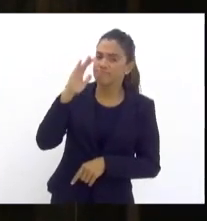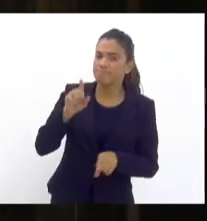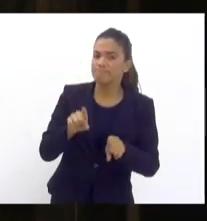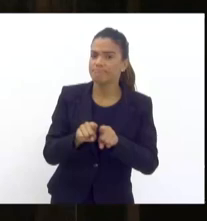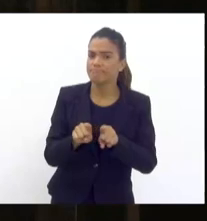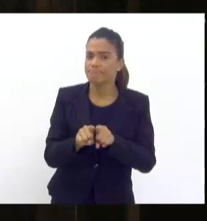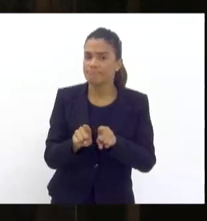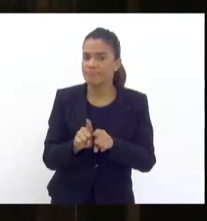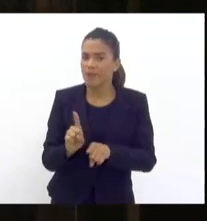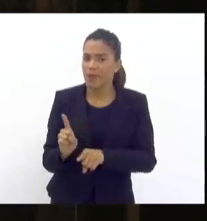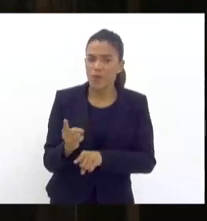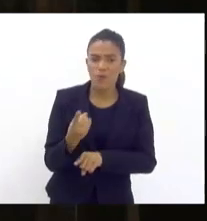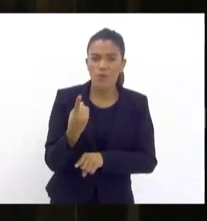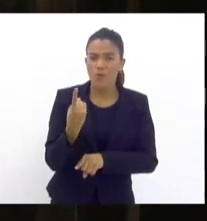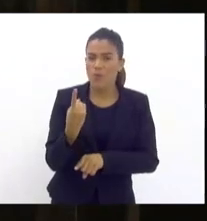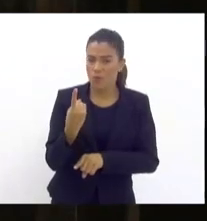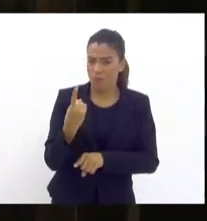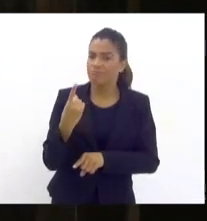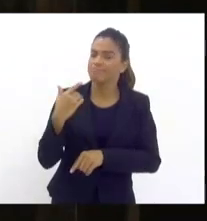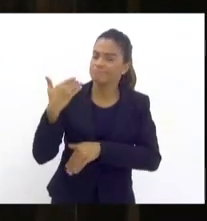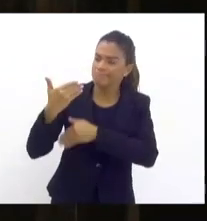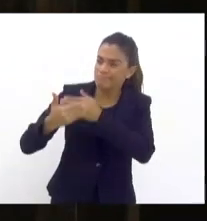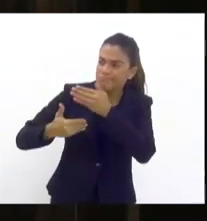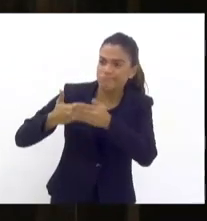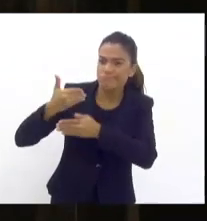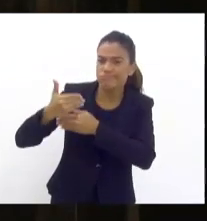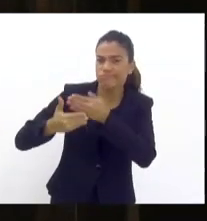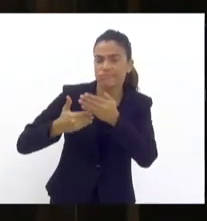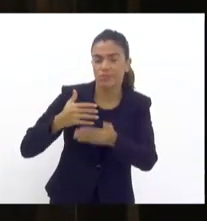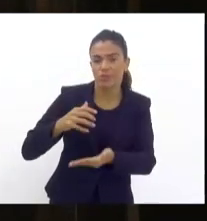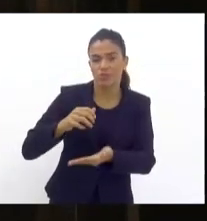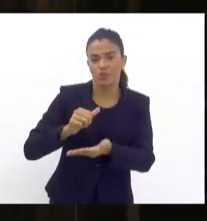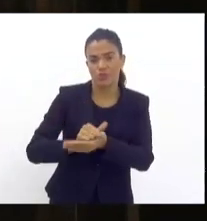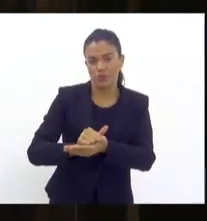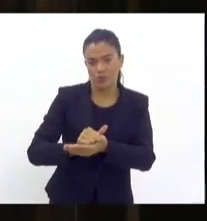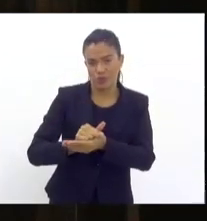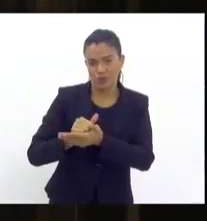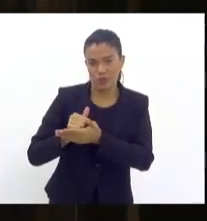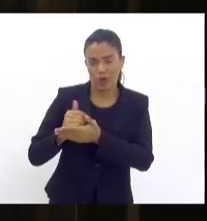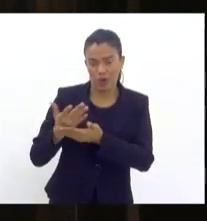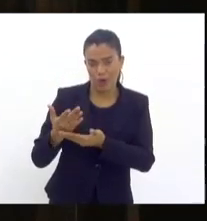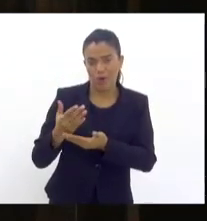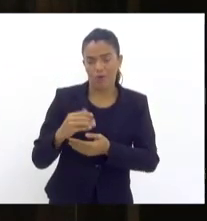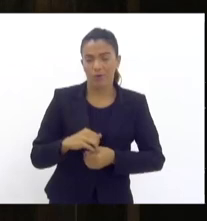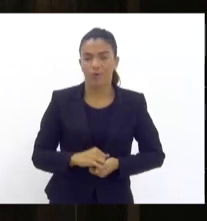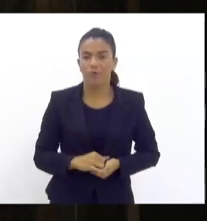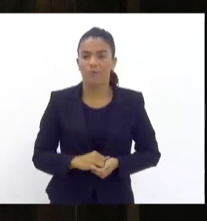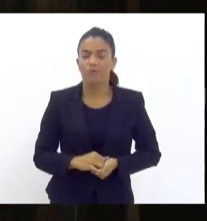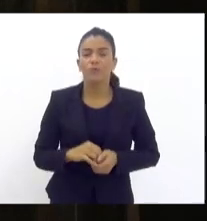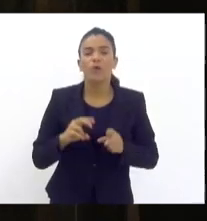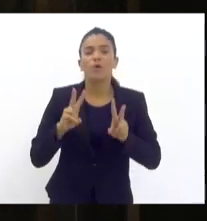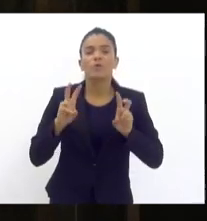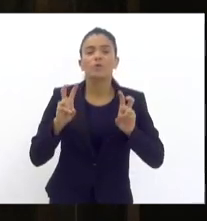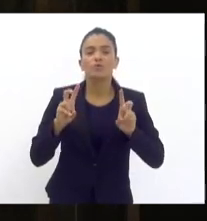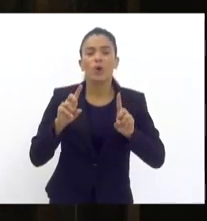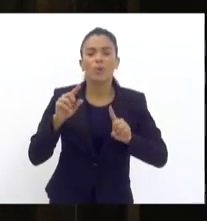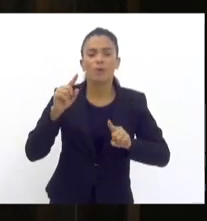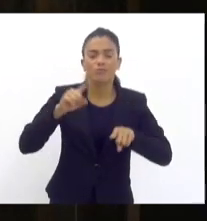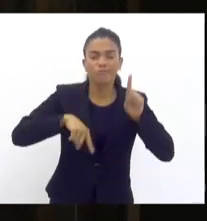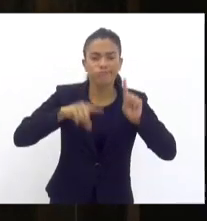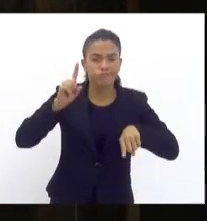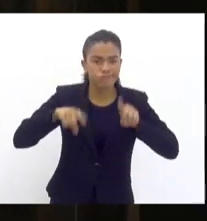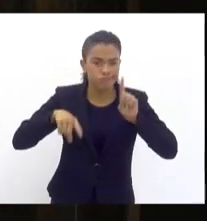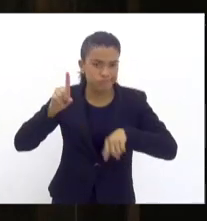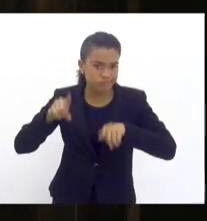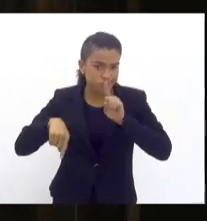histórico comum nessa instabilidade, nessas